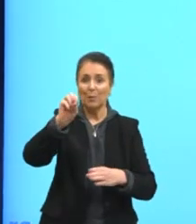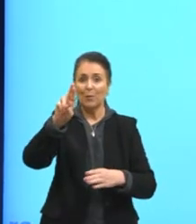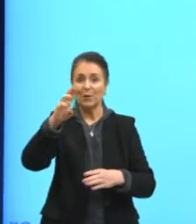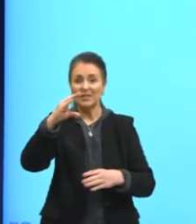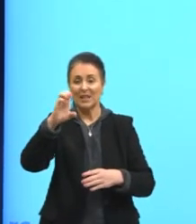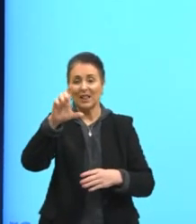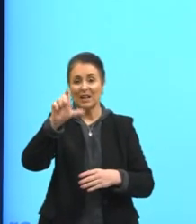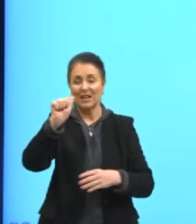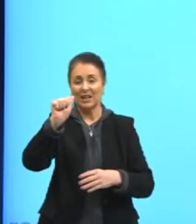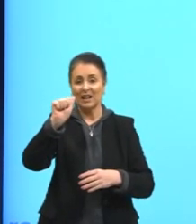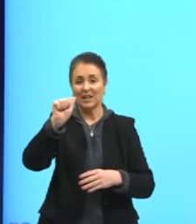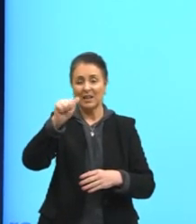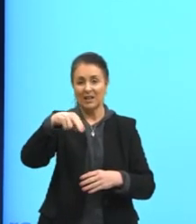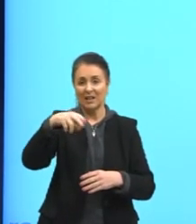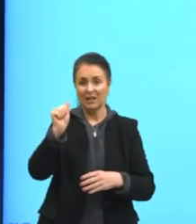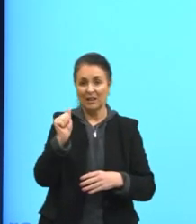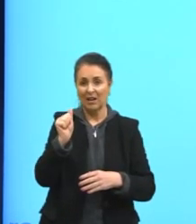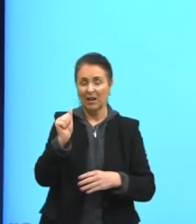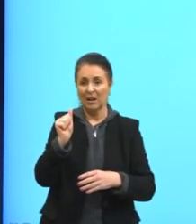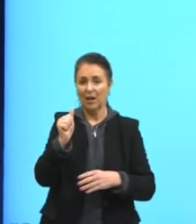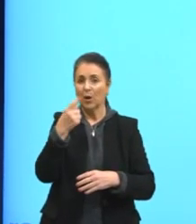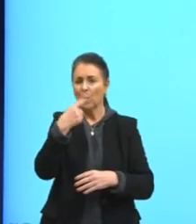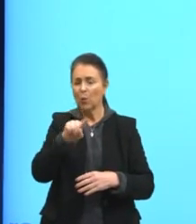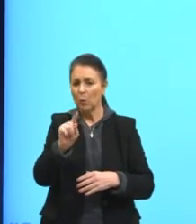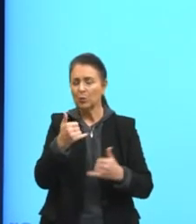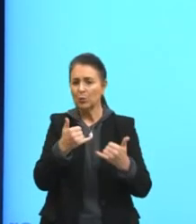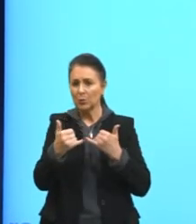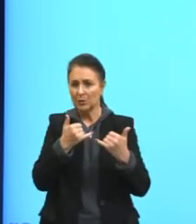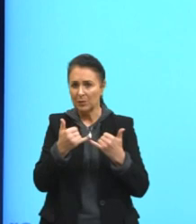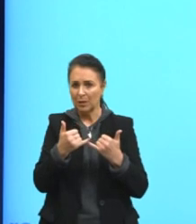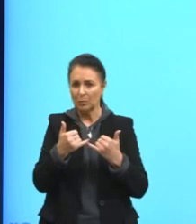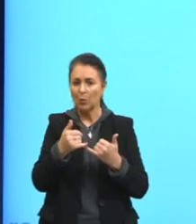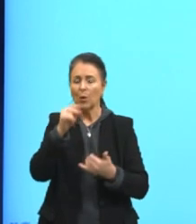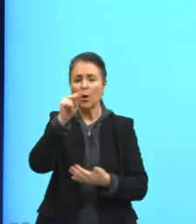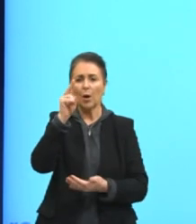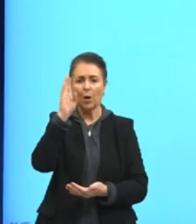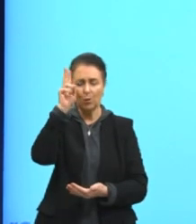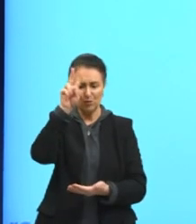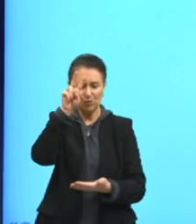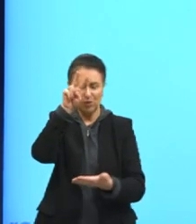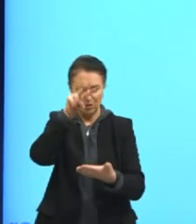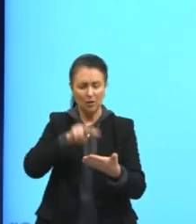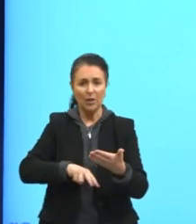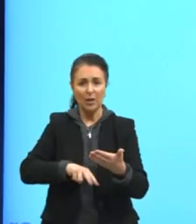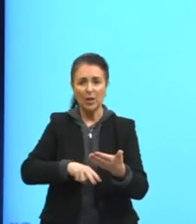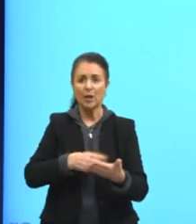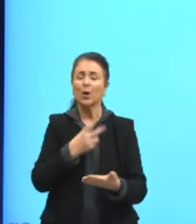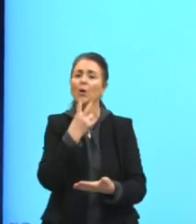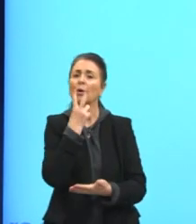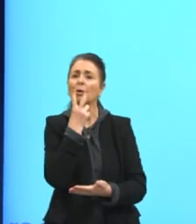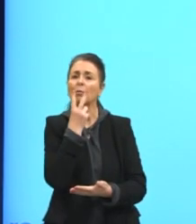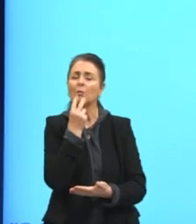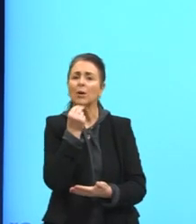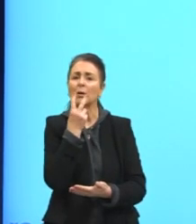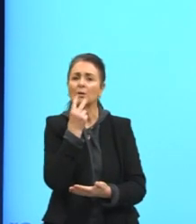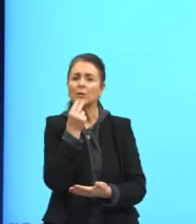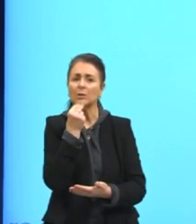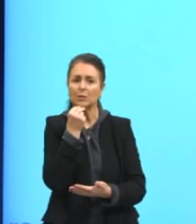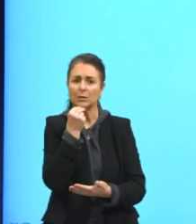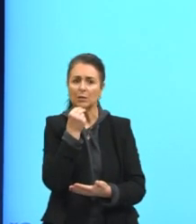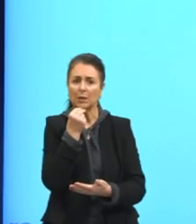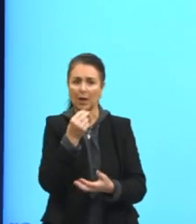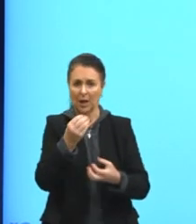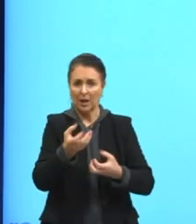Olha um outro exemplo ali. Eu já li o Machado de Assis. Agora quero devolvê-lo. E a bibliotecária diz,